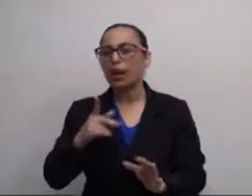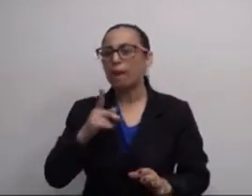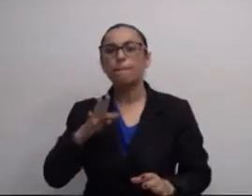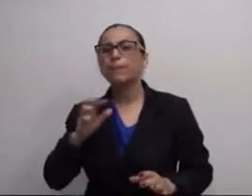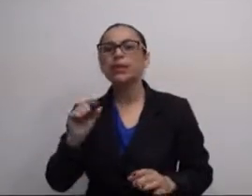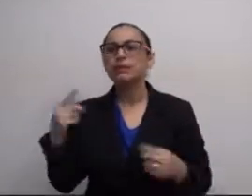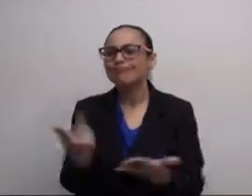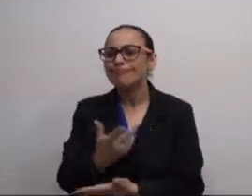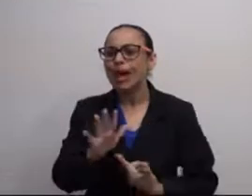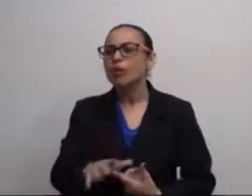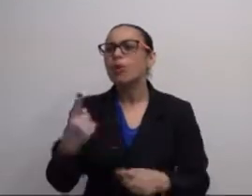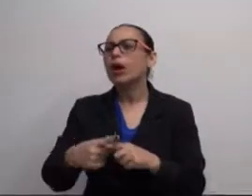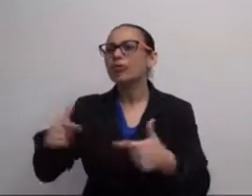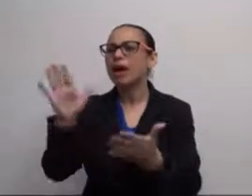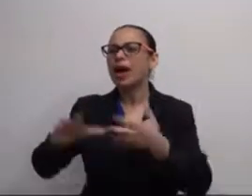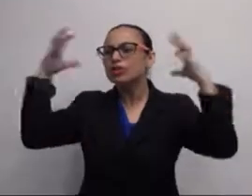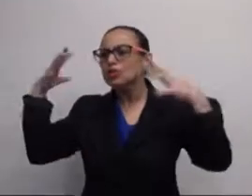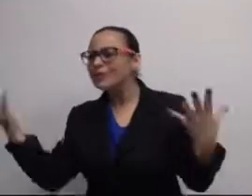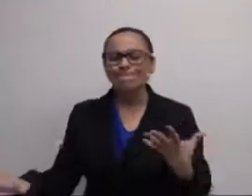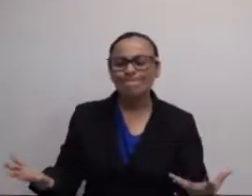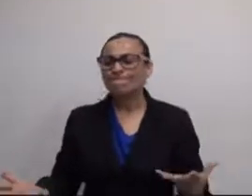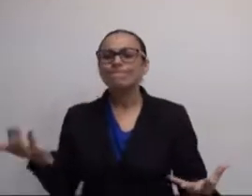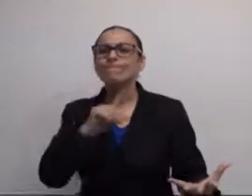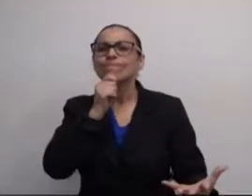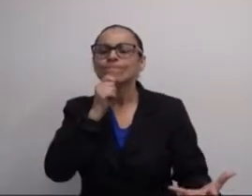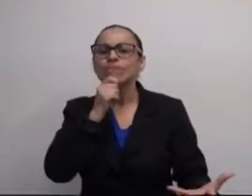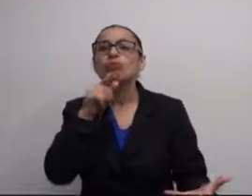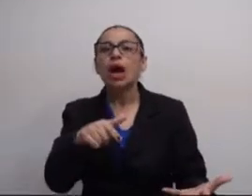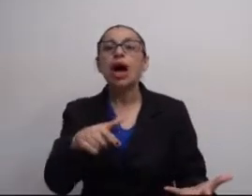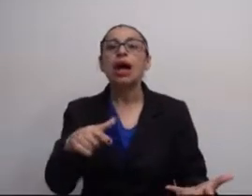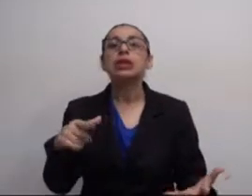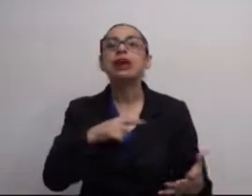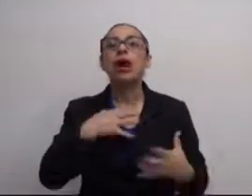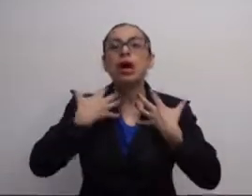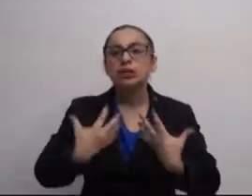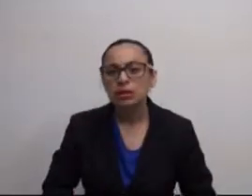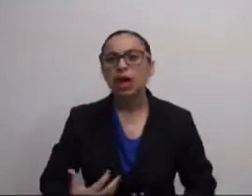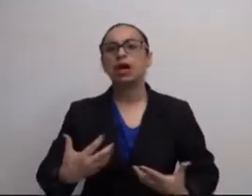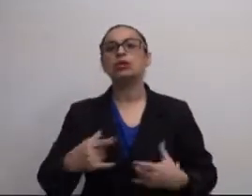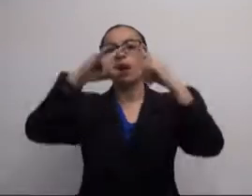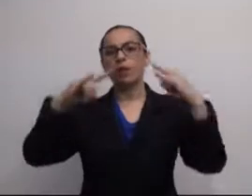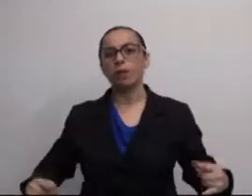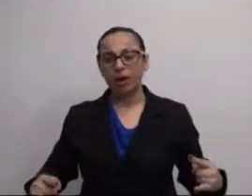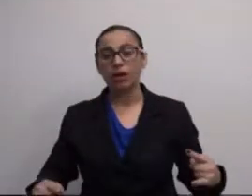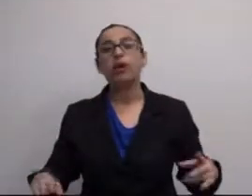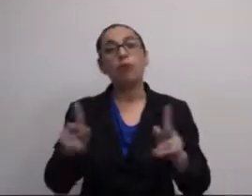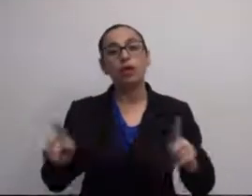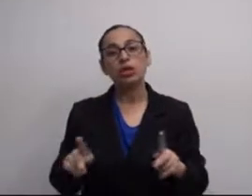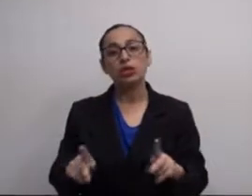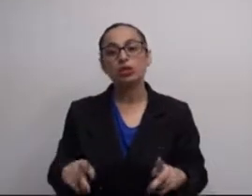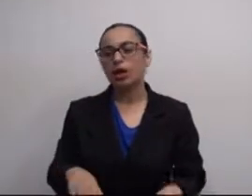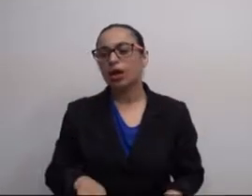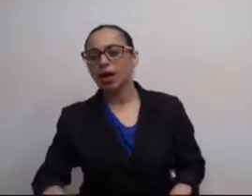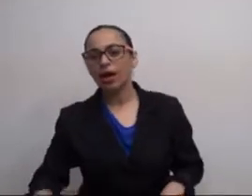nada de bom naquele lugar, nenhuma pista sobre por que é que lá estava sem chover, né? E aí, eles estavam